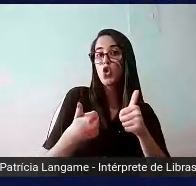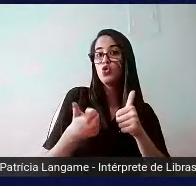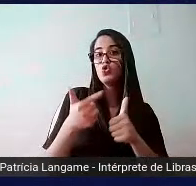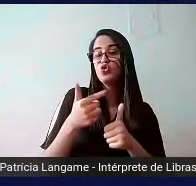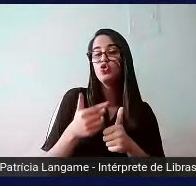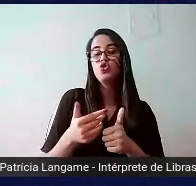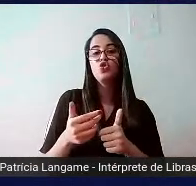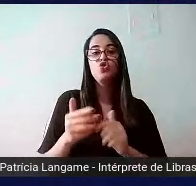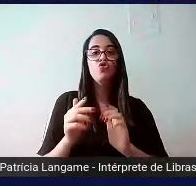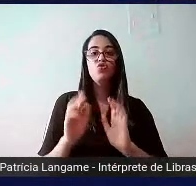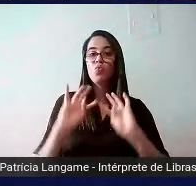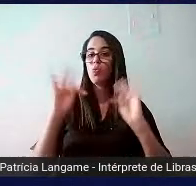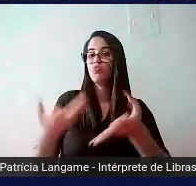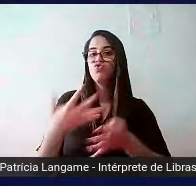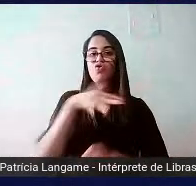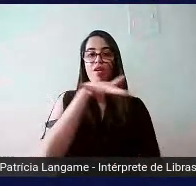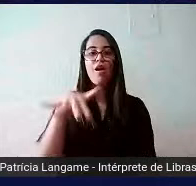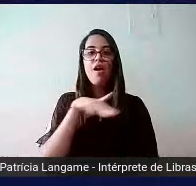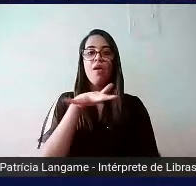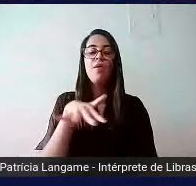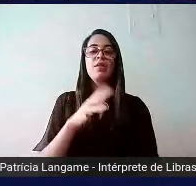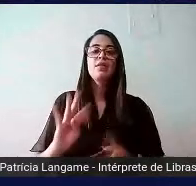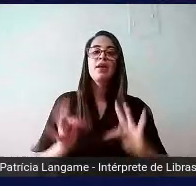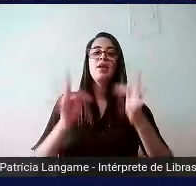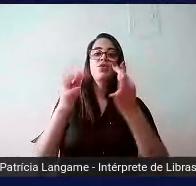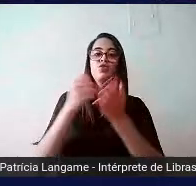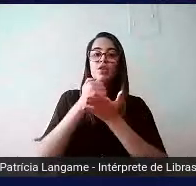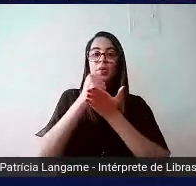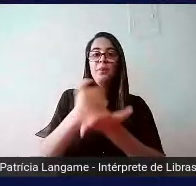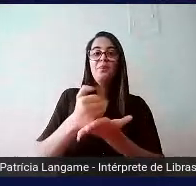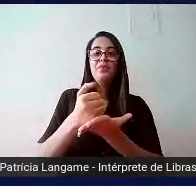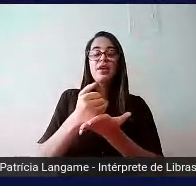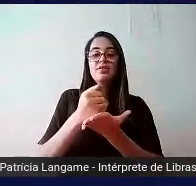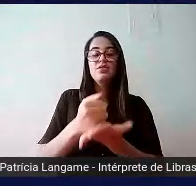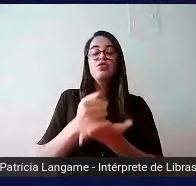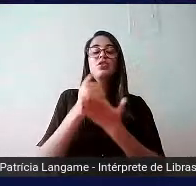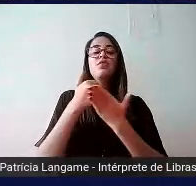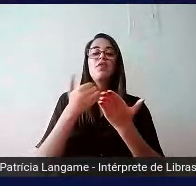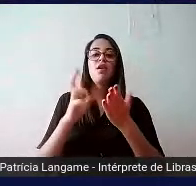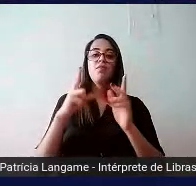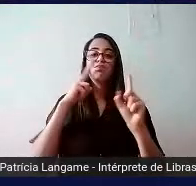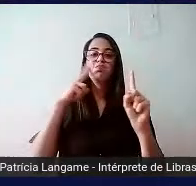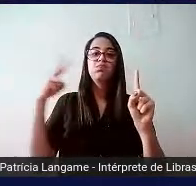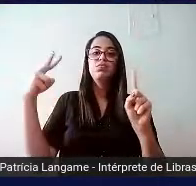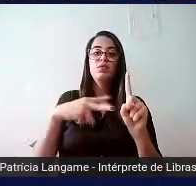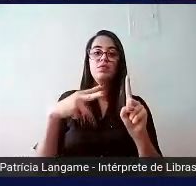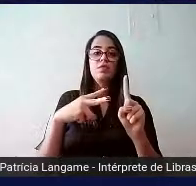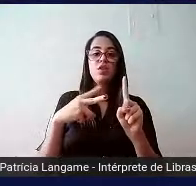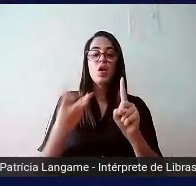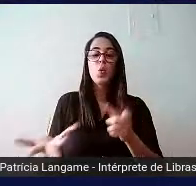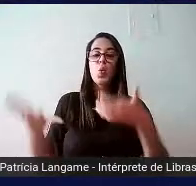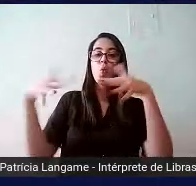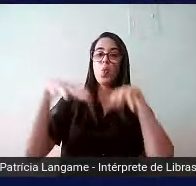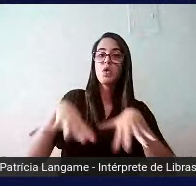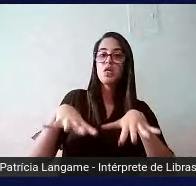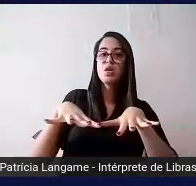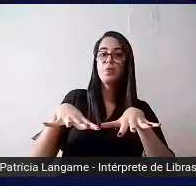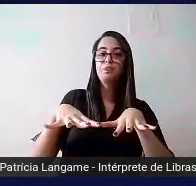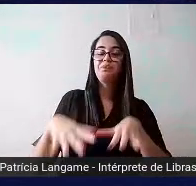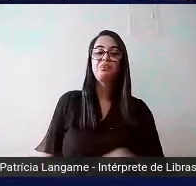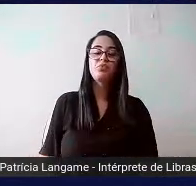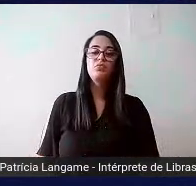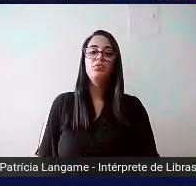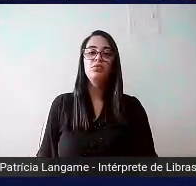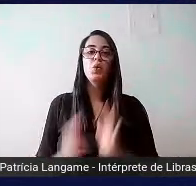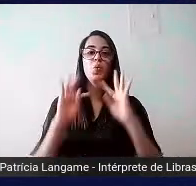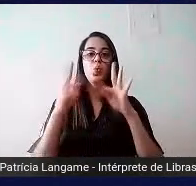matemática por meio de tecnologia assistiva, na perspectiva de incluir, de fato, todo